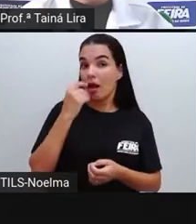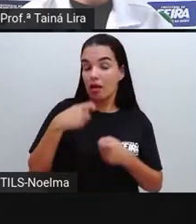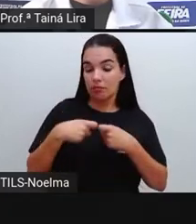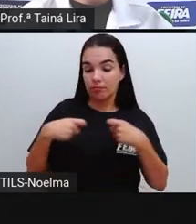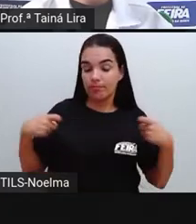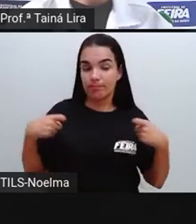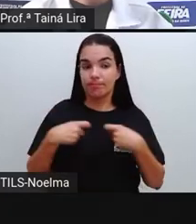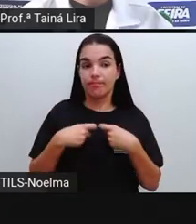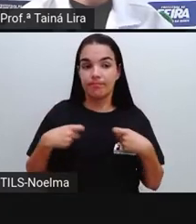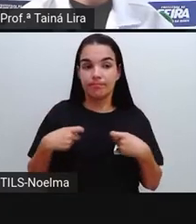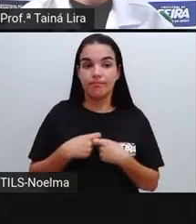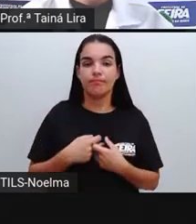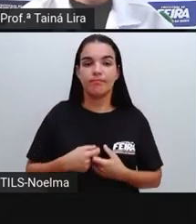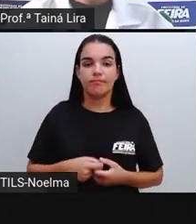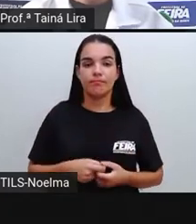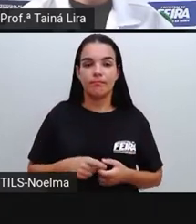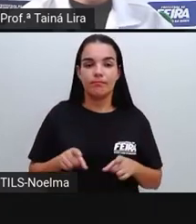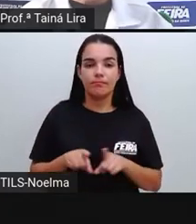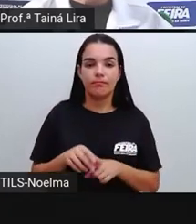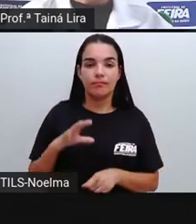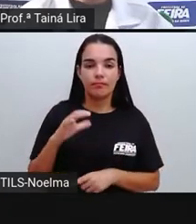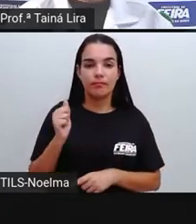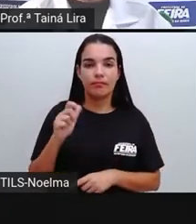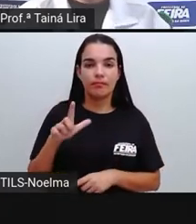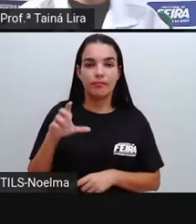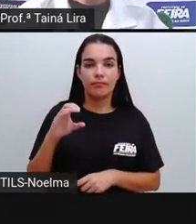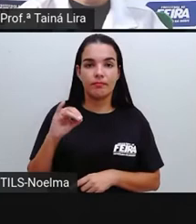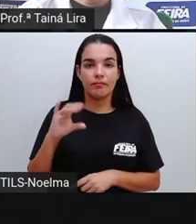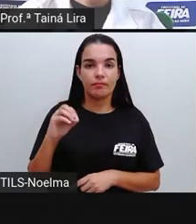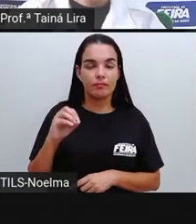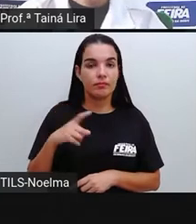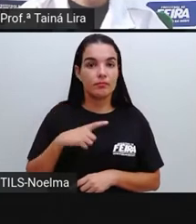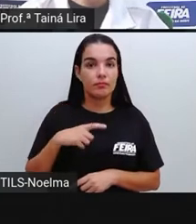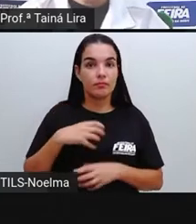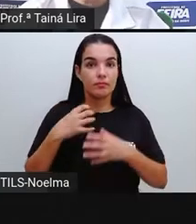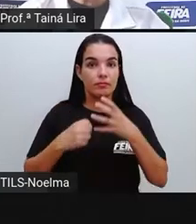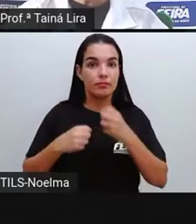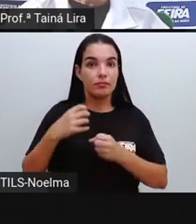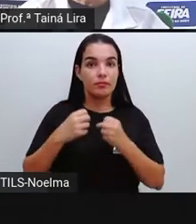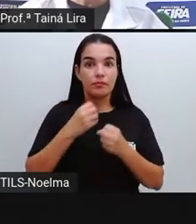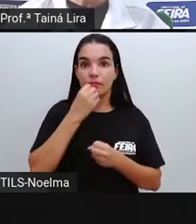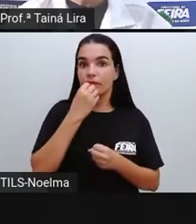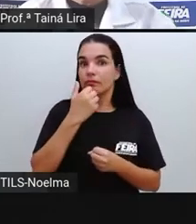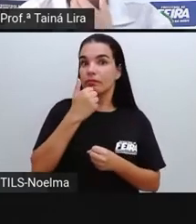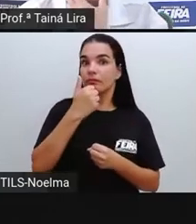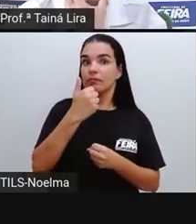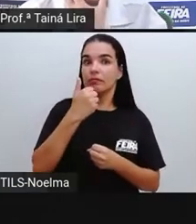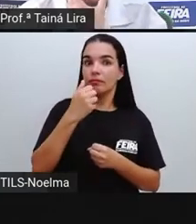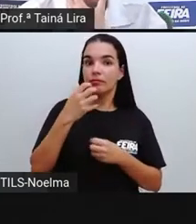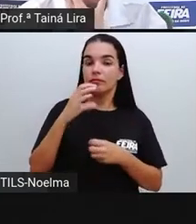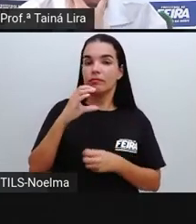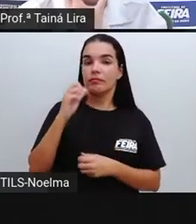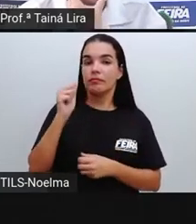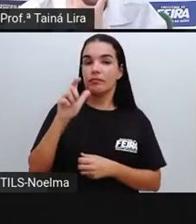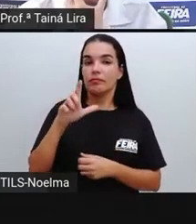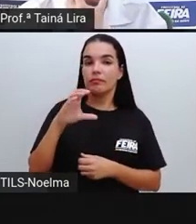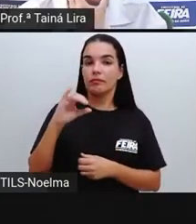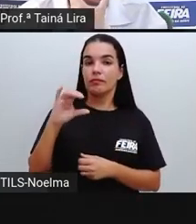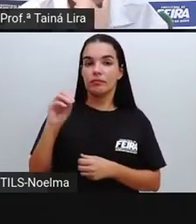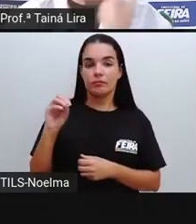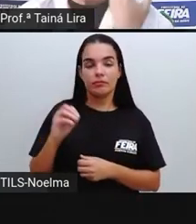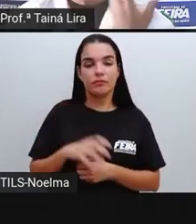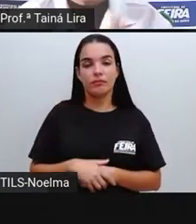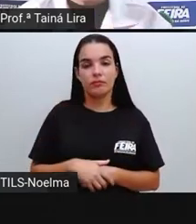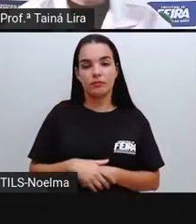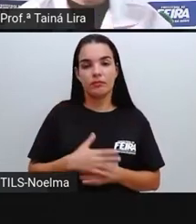fibra alimentar, cálcio, o leite é um alimento, segundo o ano, muito rico em cálcio. Claro que